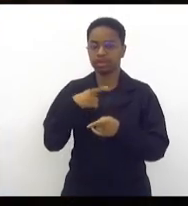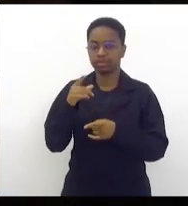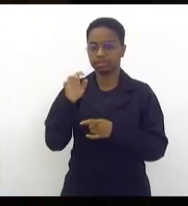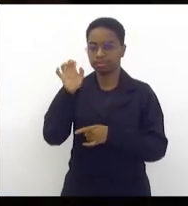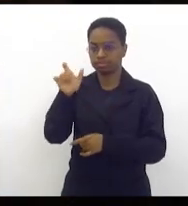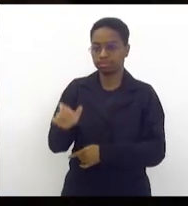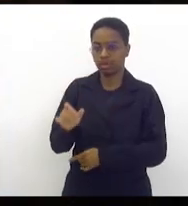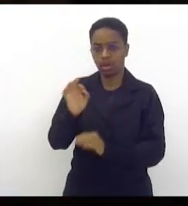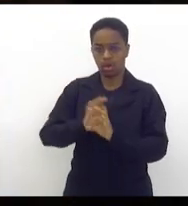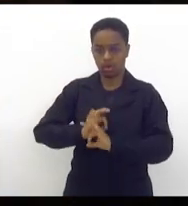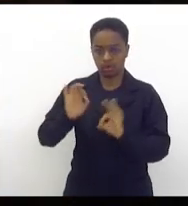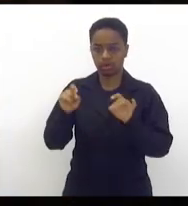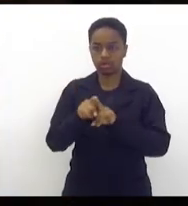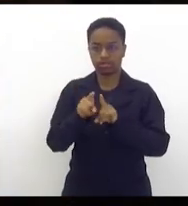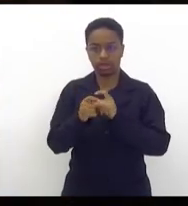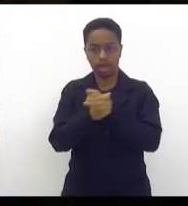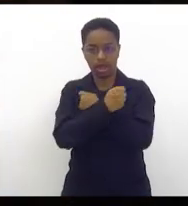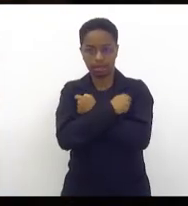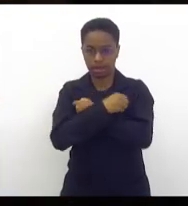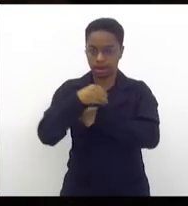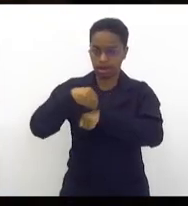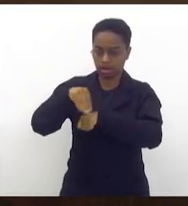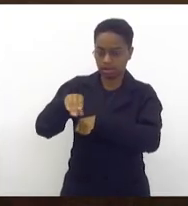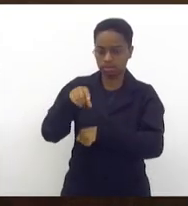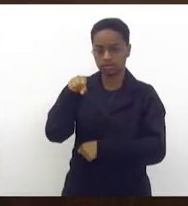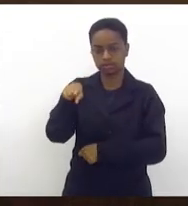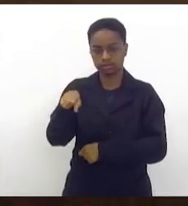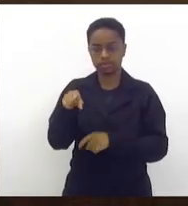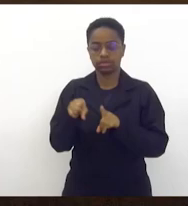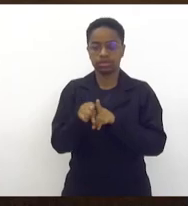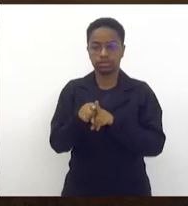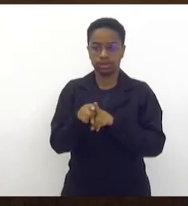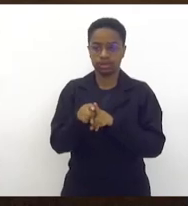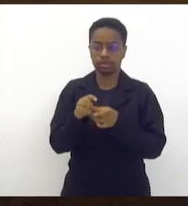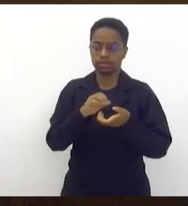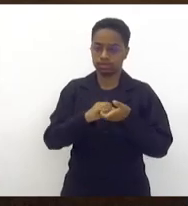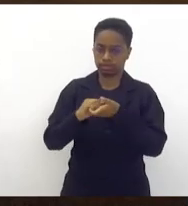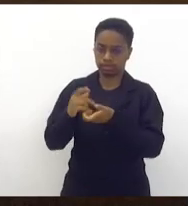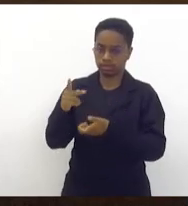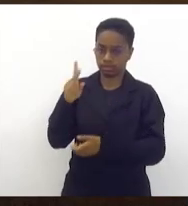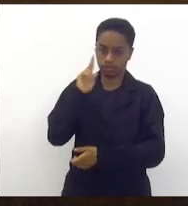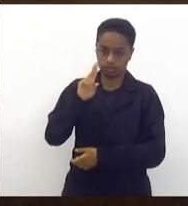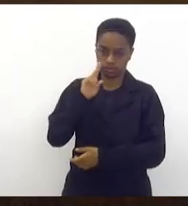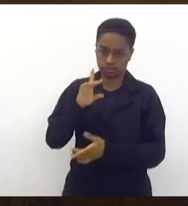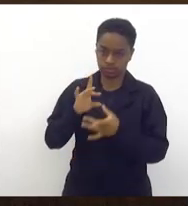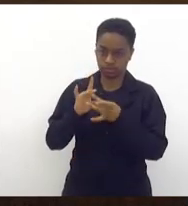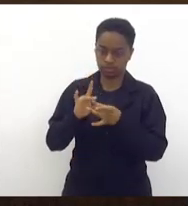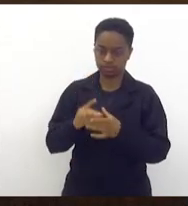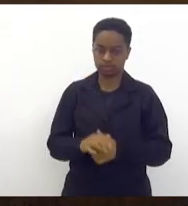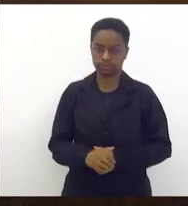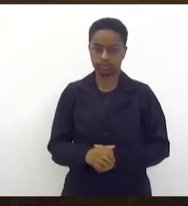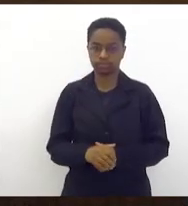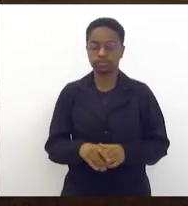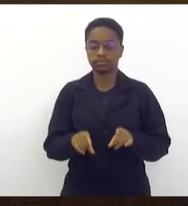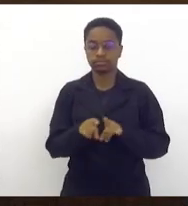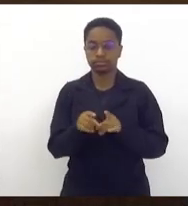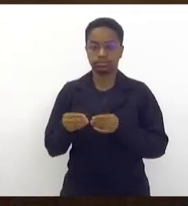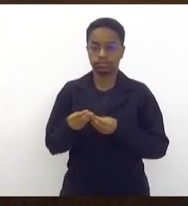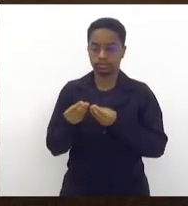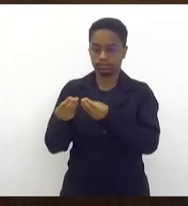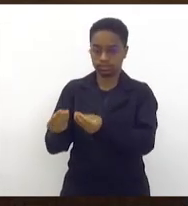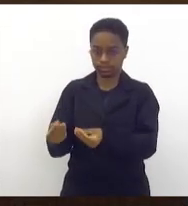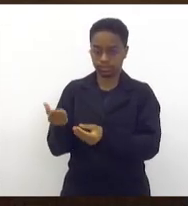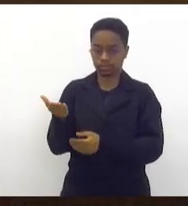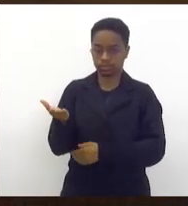E deixou um abraço de registro e saudação à sua história com ele. Entreguei ao presidente geral do